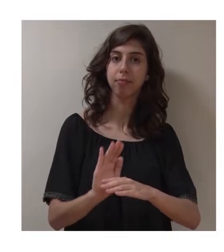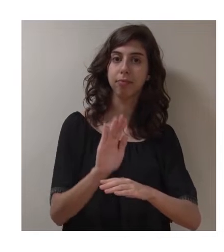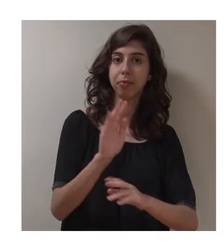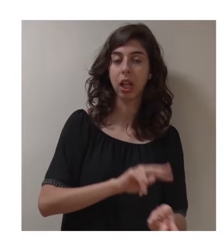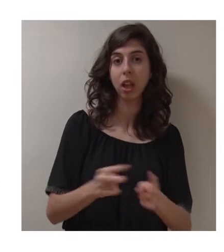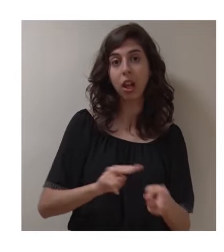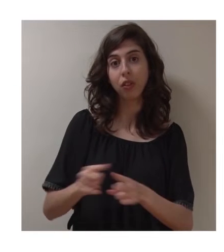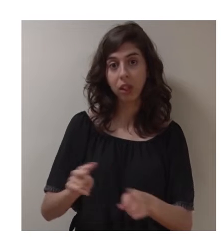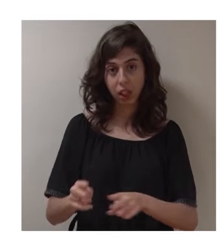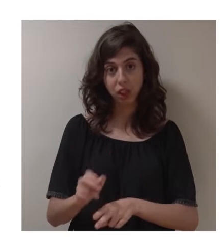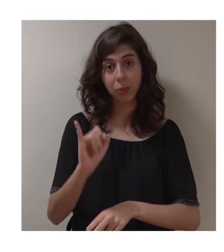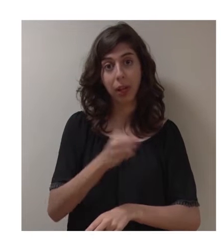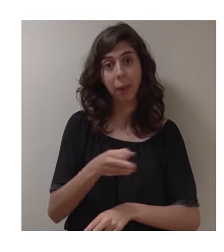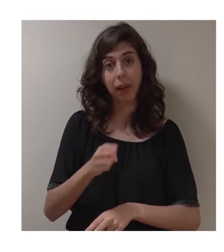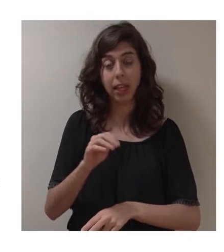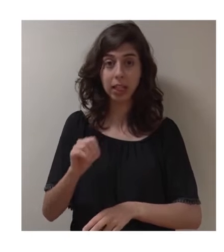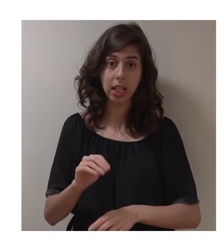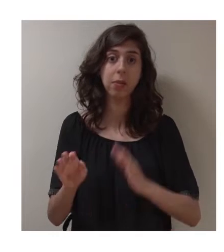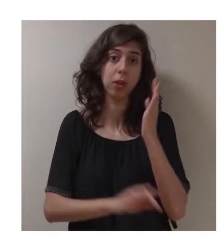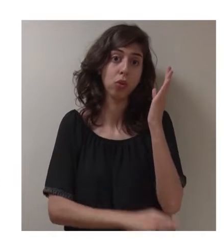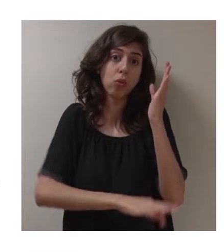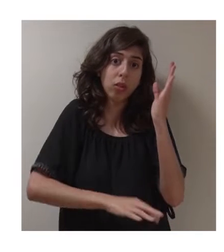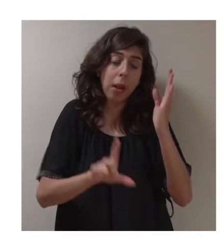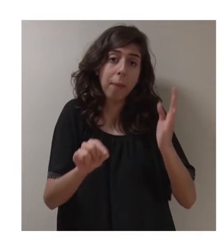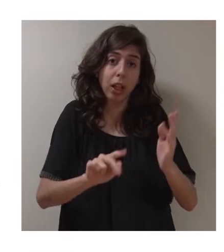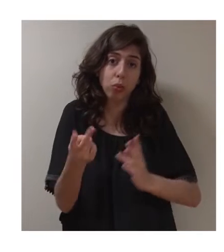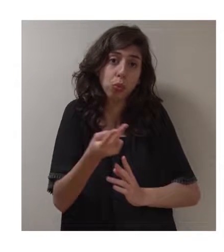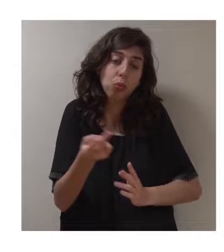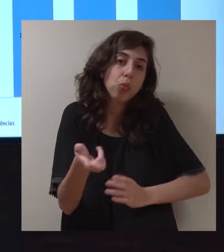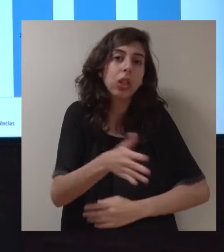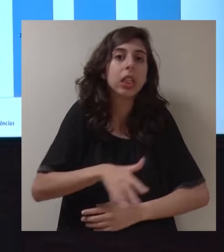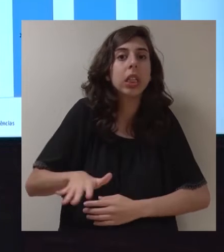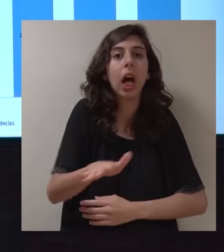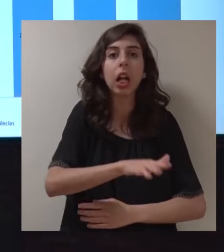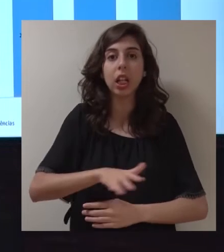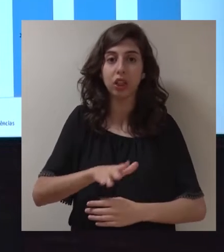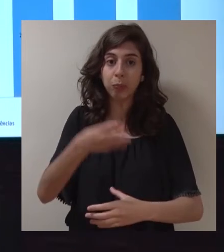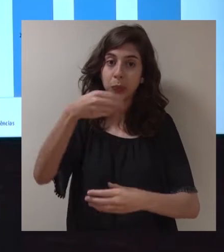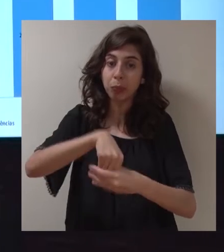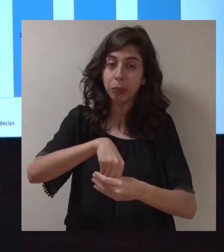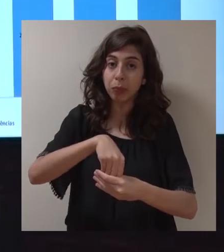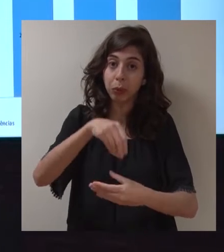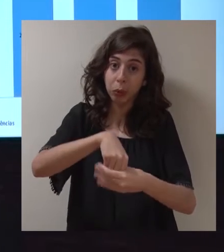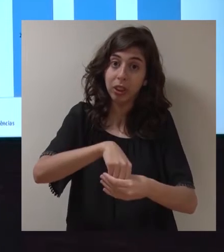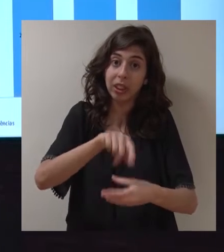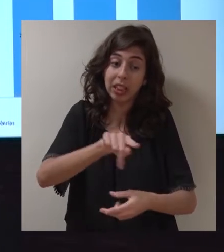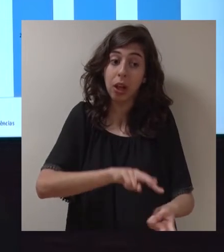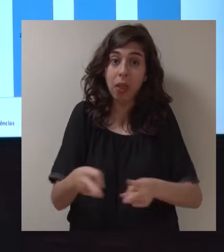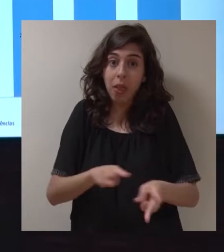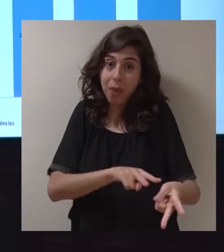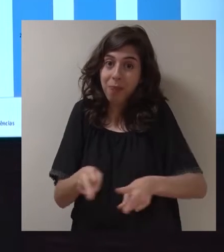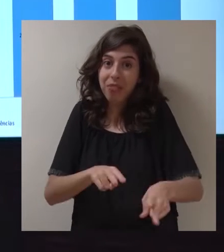subida as transferências que fizemos, quer para as IPSS, quer para as juntas de freguesia, que são as duas grandes áreas que compõem